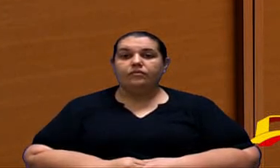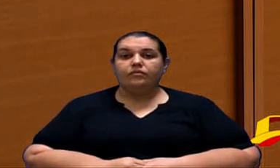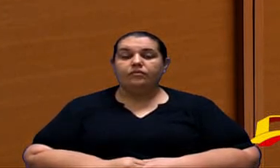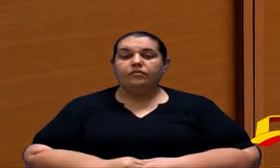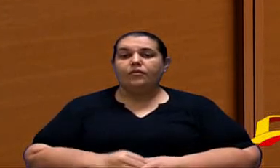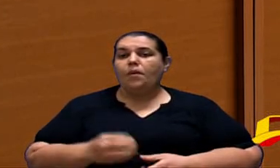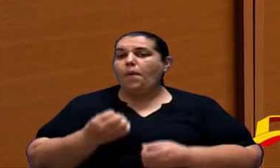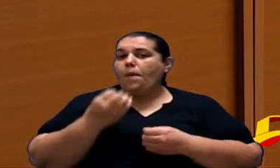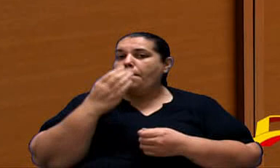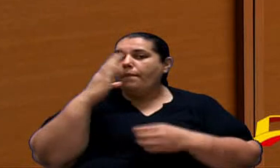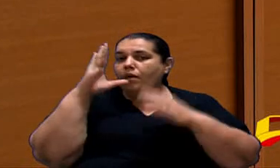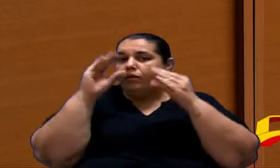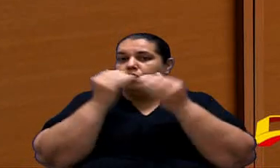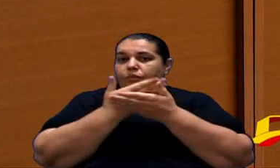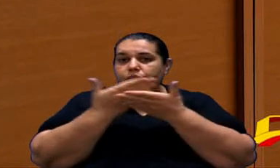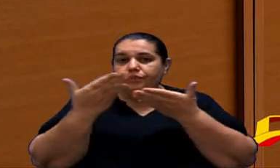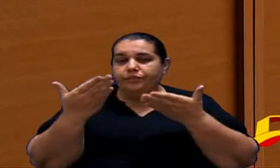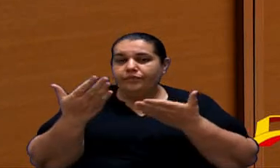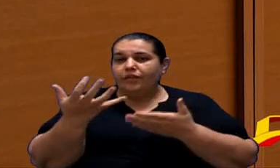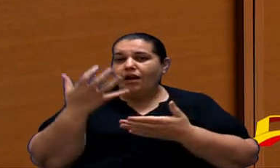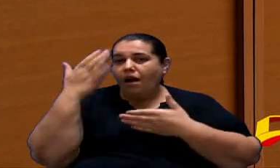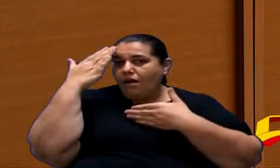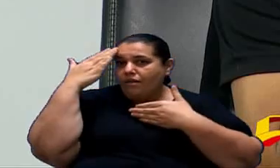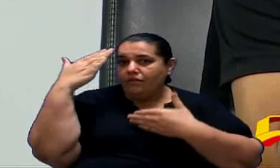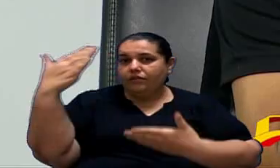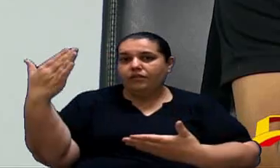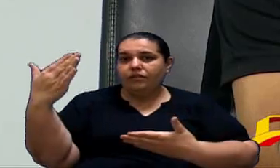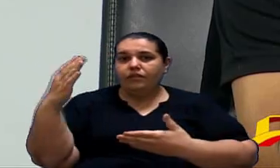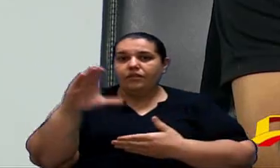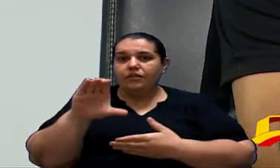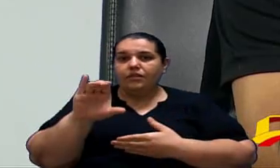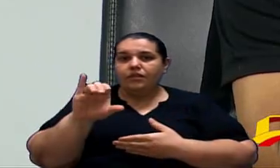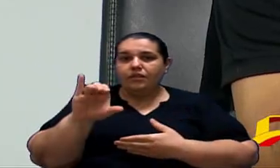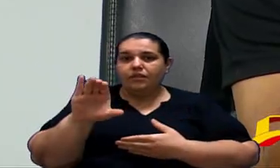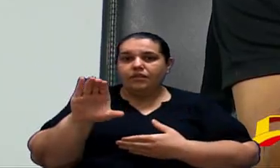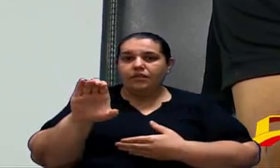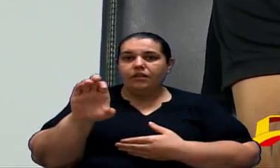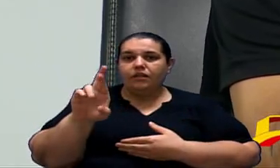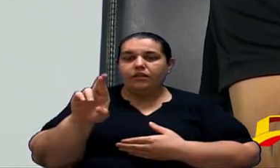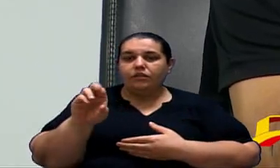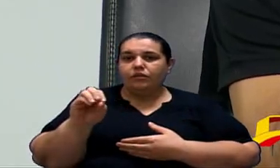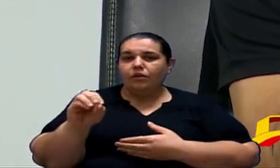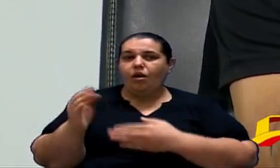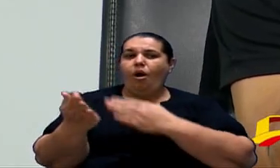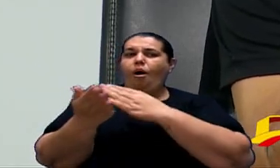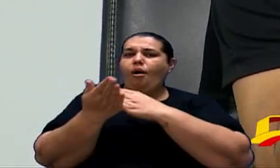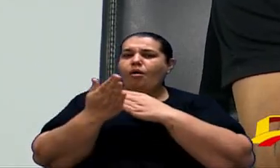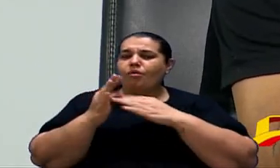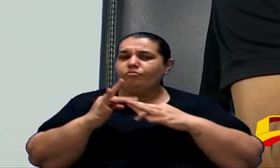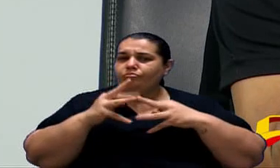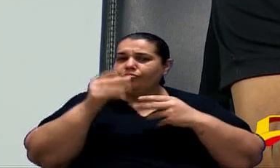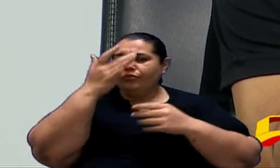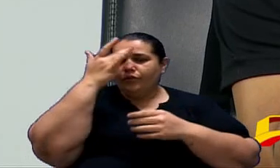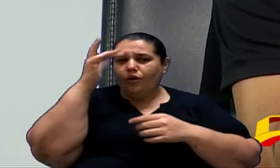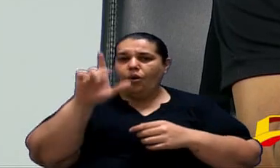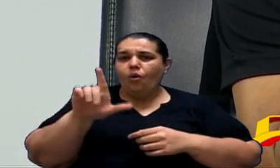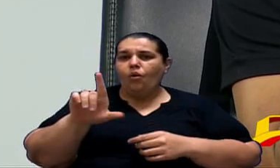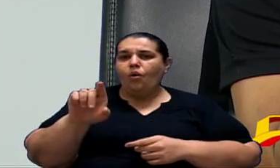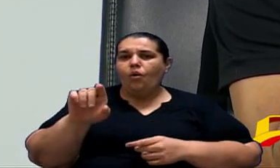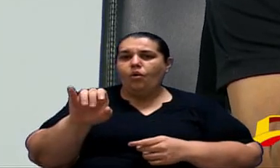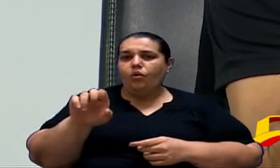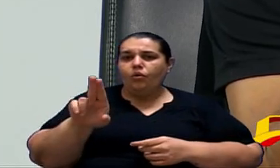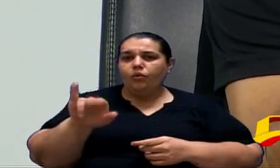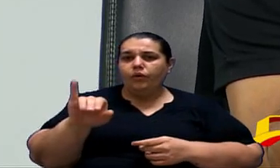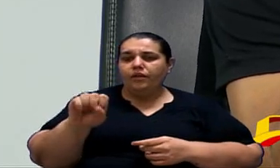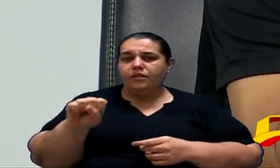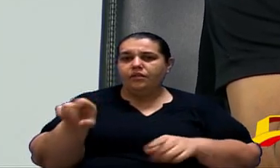Boa noite a todos eu queria agradecer ao Cícero por estar nos ajudando a Luiz Arraes também por estar aqui